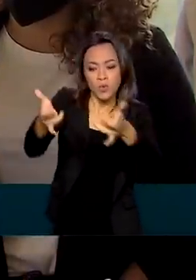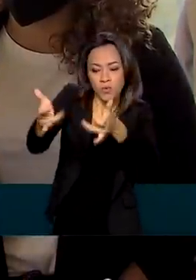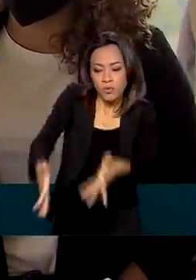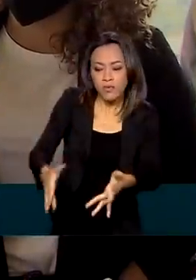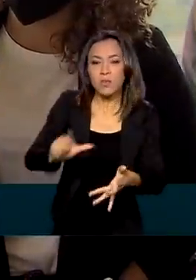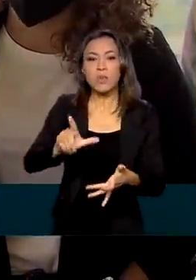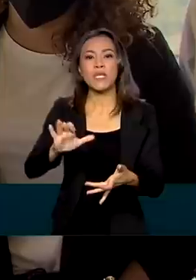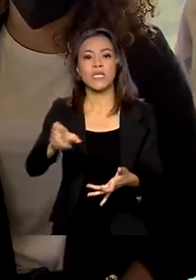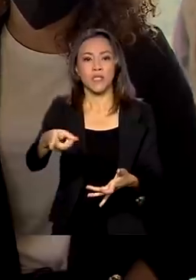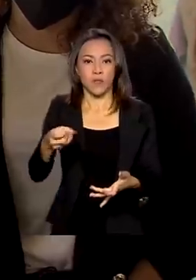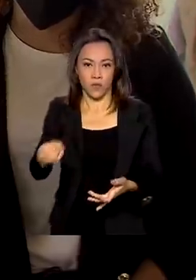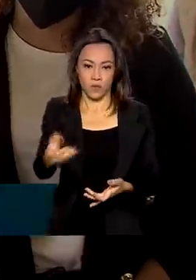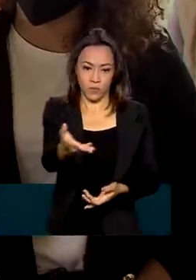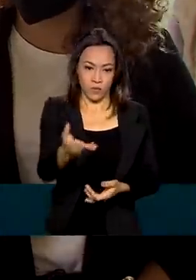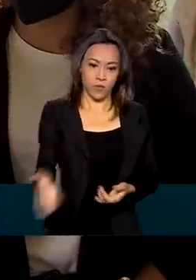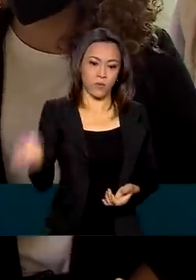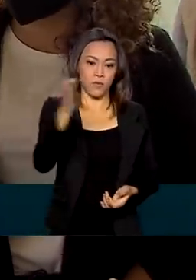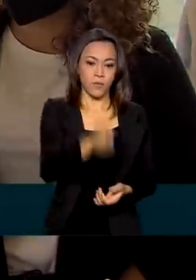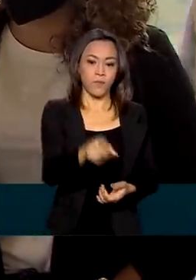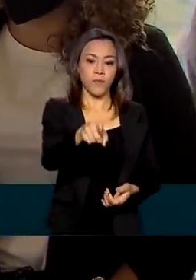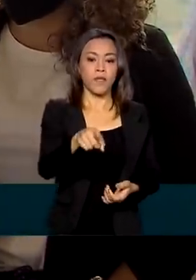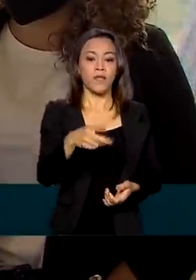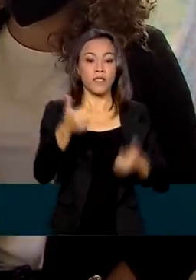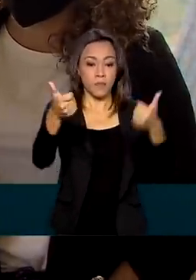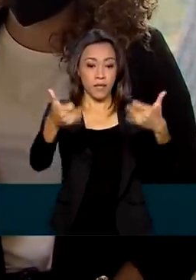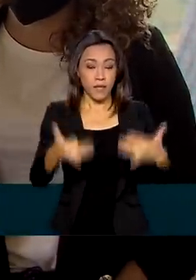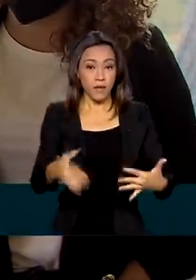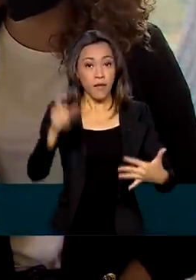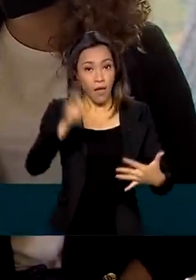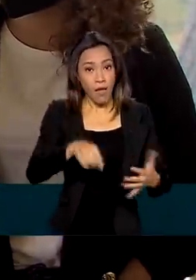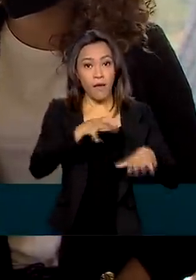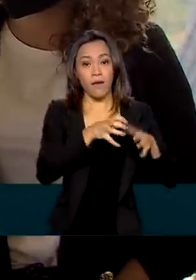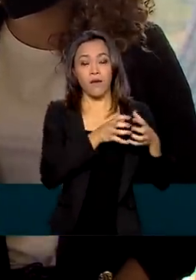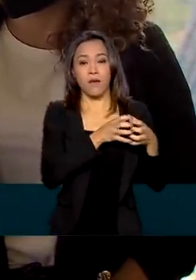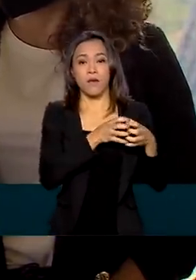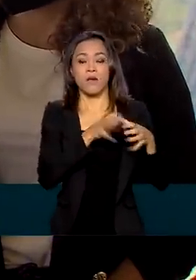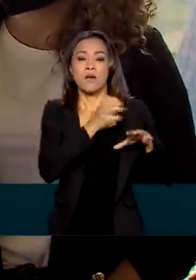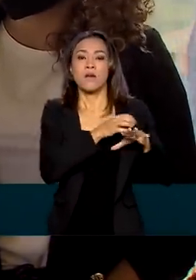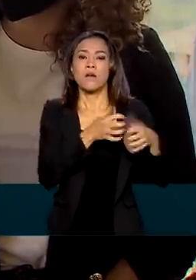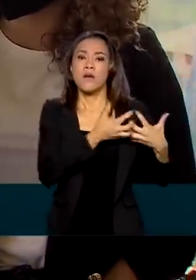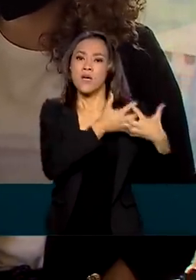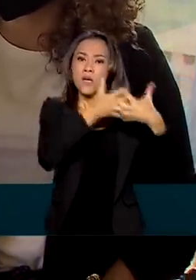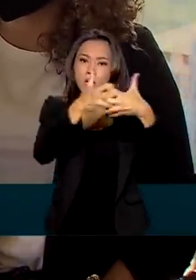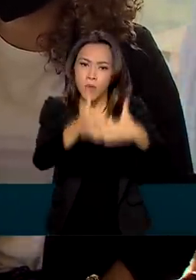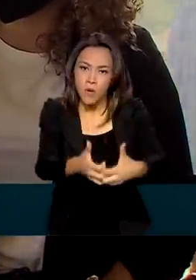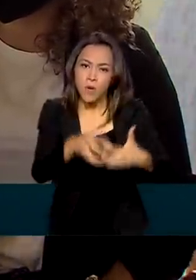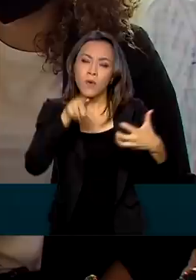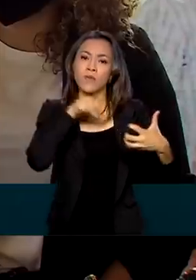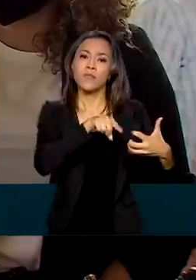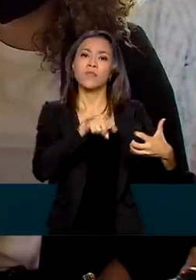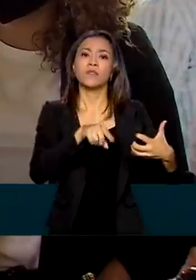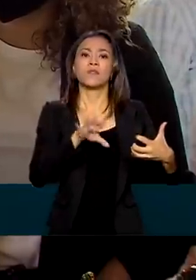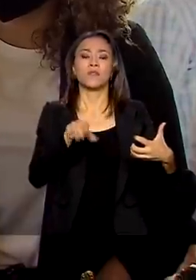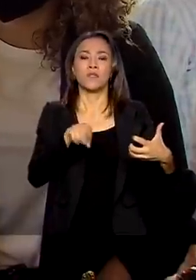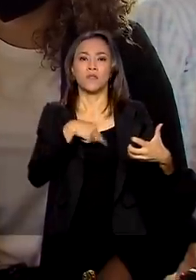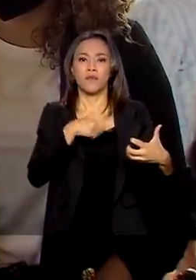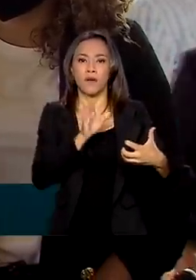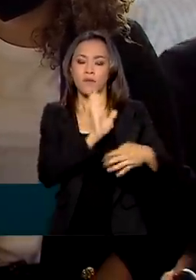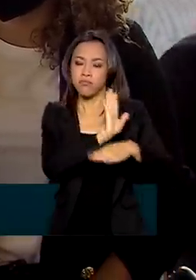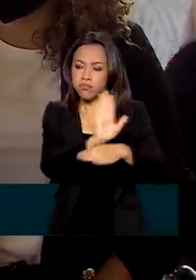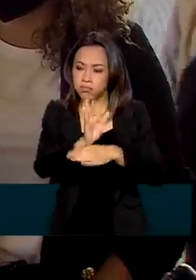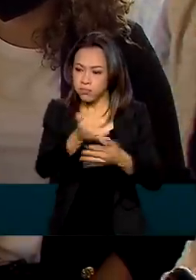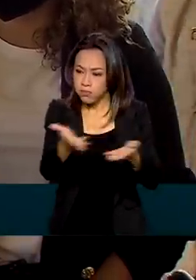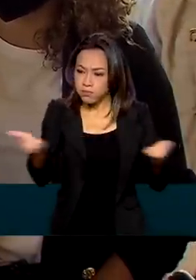caminhões para desastoreamento do rio, para processar o RCC em caráter itinerante, uma carreta, enfim,